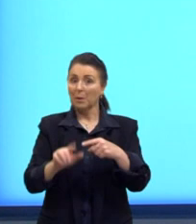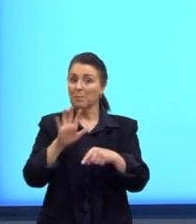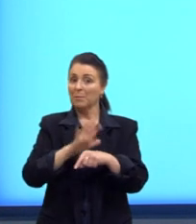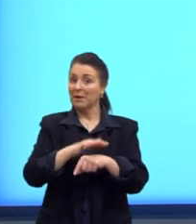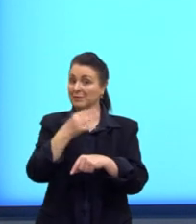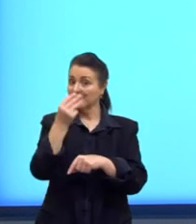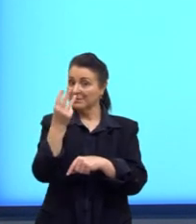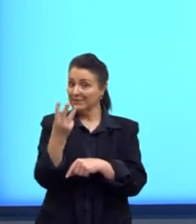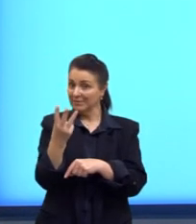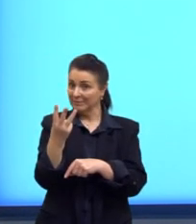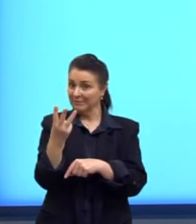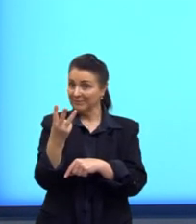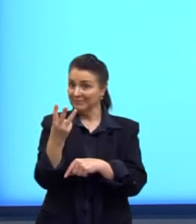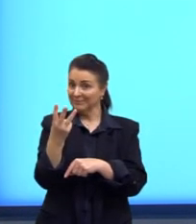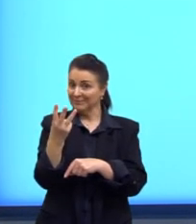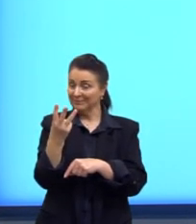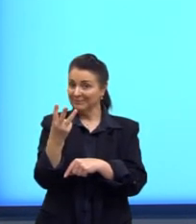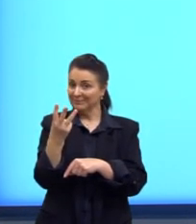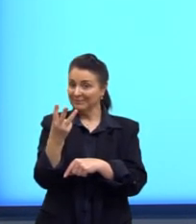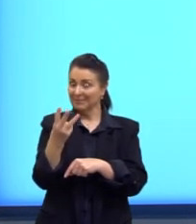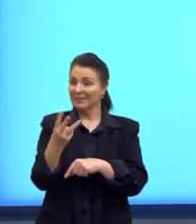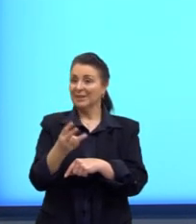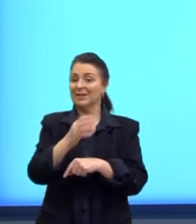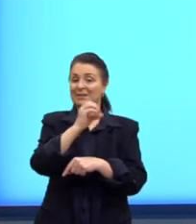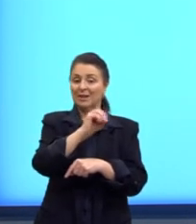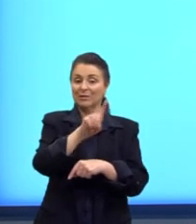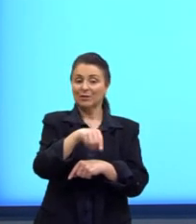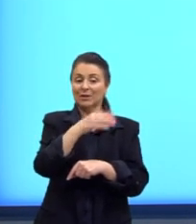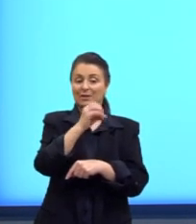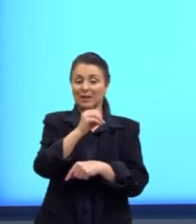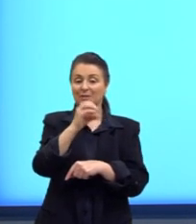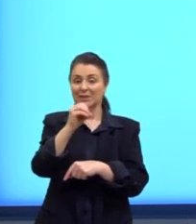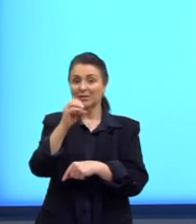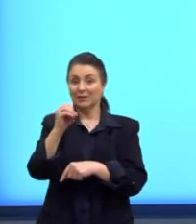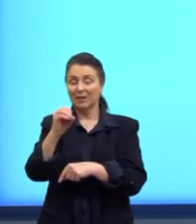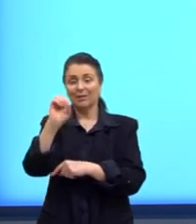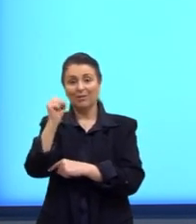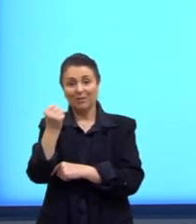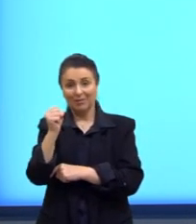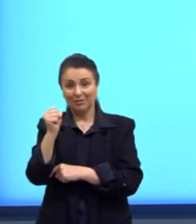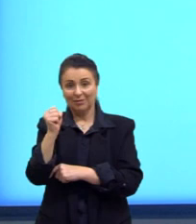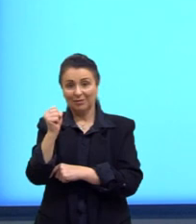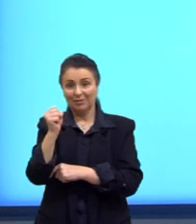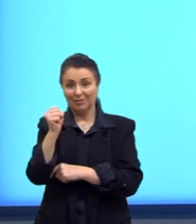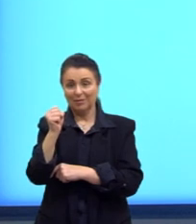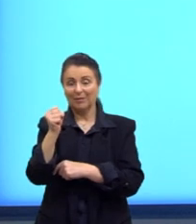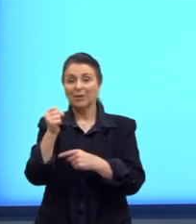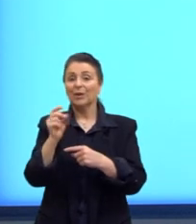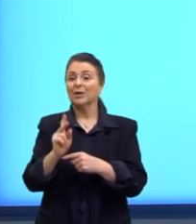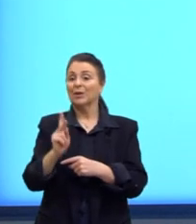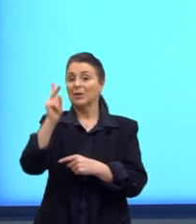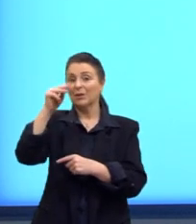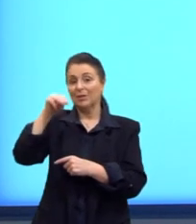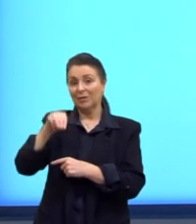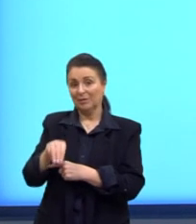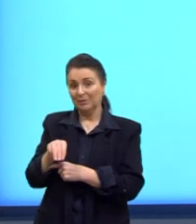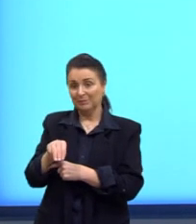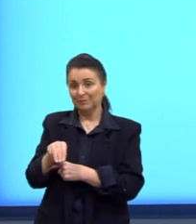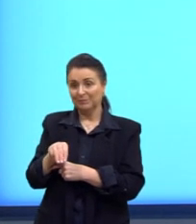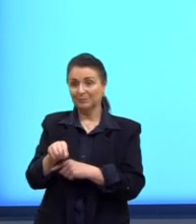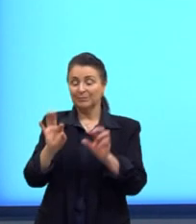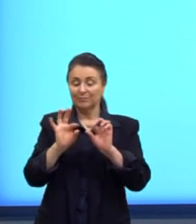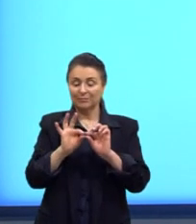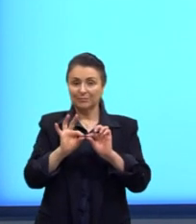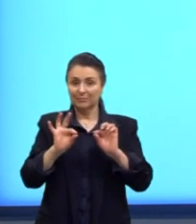casinhas. E aí, chegamos em 0,0008 quilômetros. As